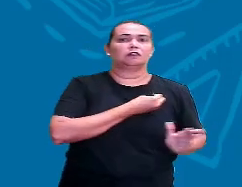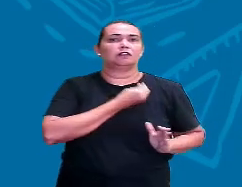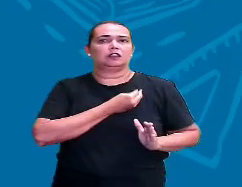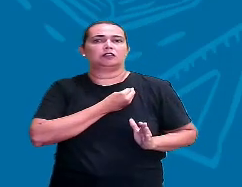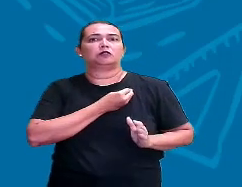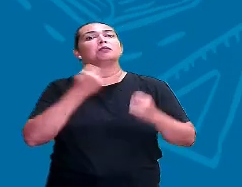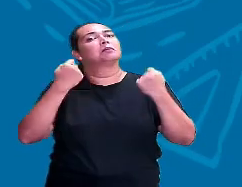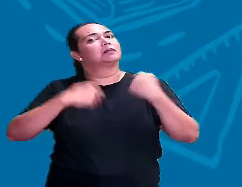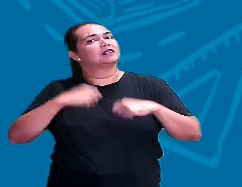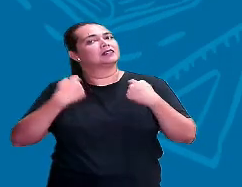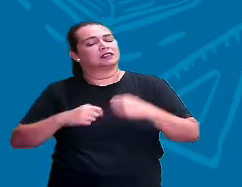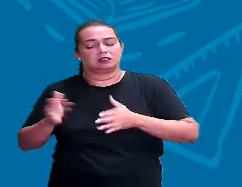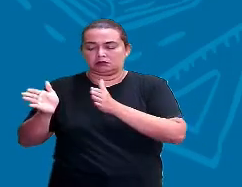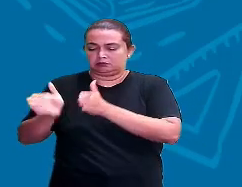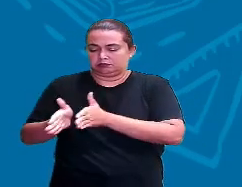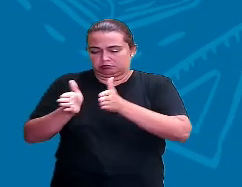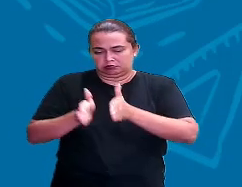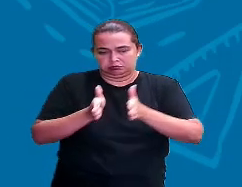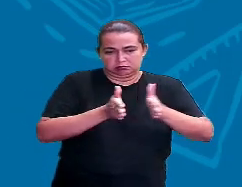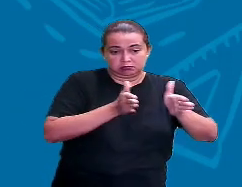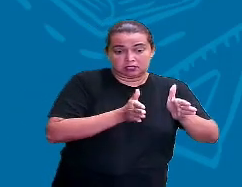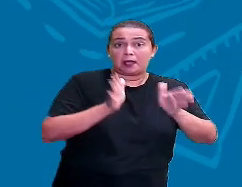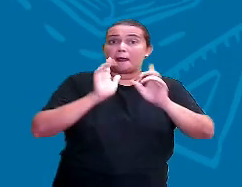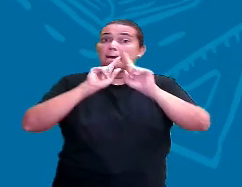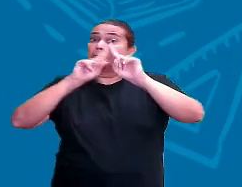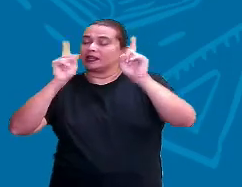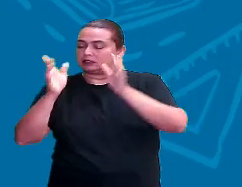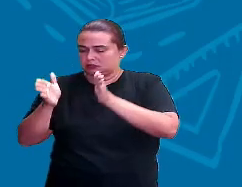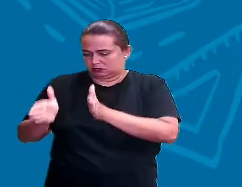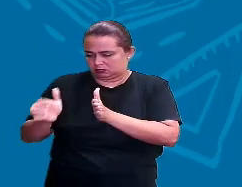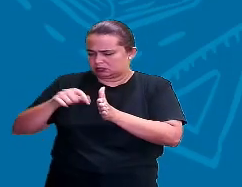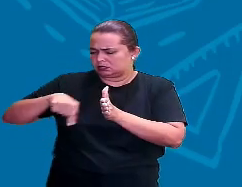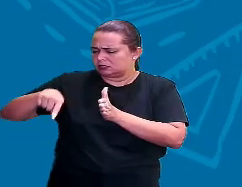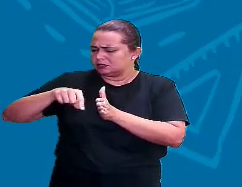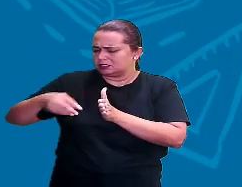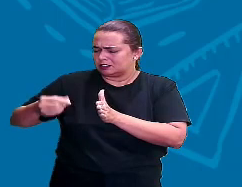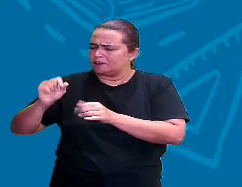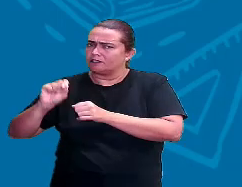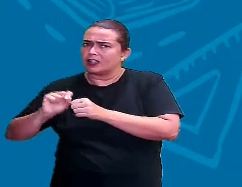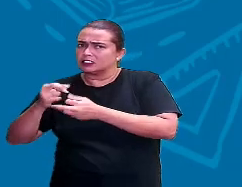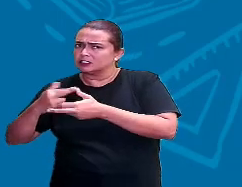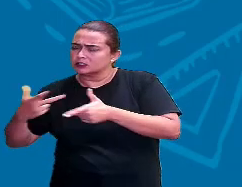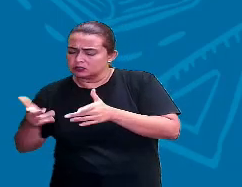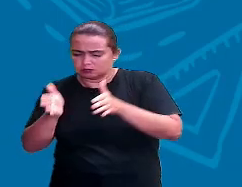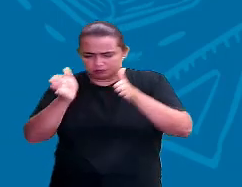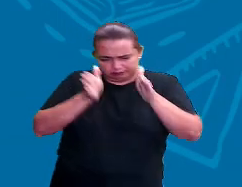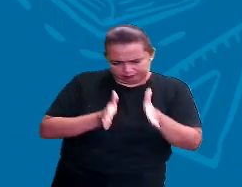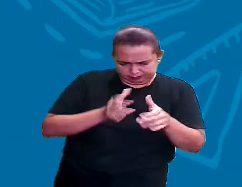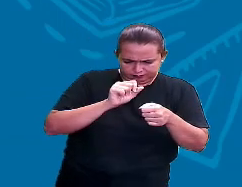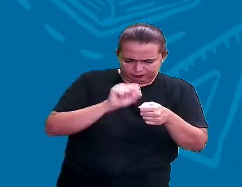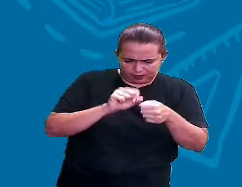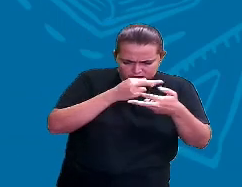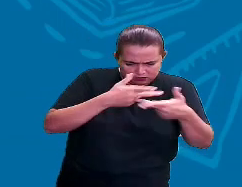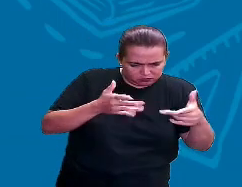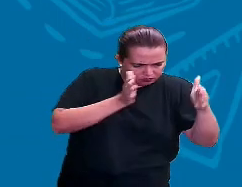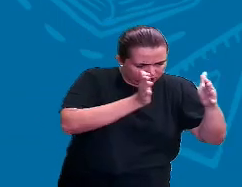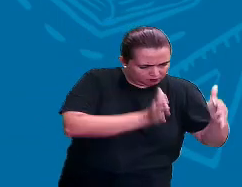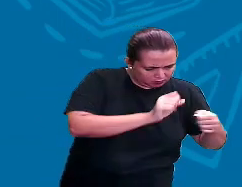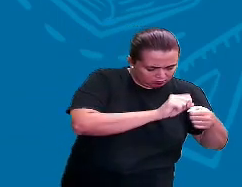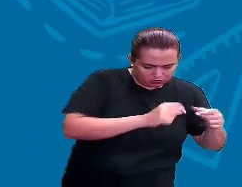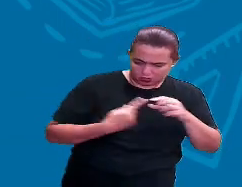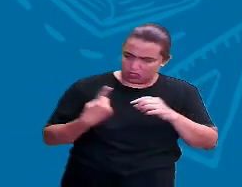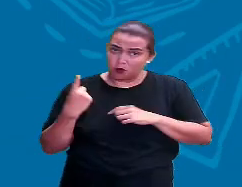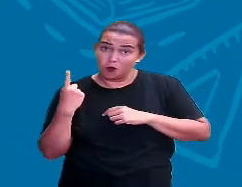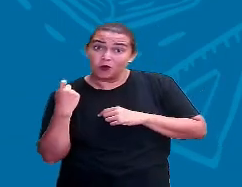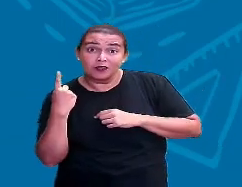essas fases. Mas o que a gente vive nessas fases, o que a gente faz nessas fases, isso é único. E é o que forma a nossa história